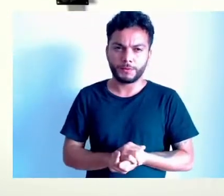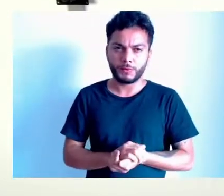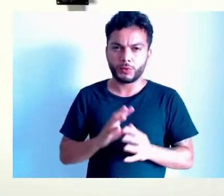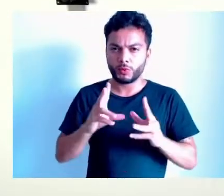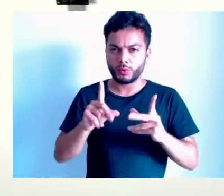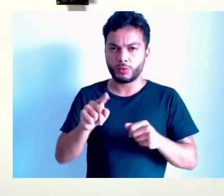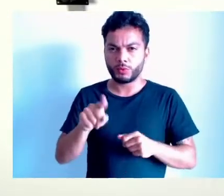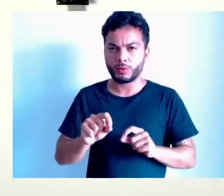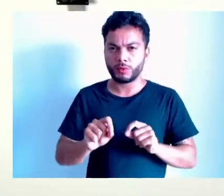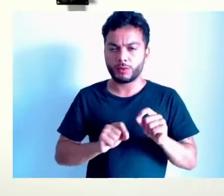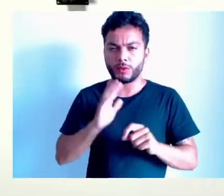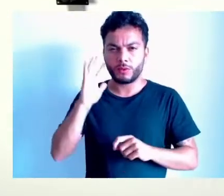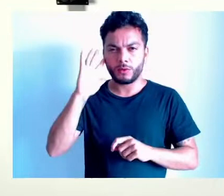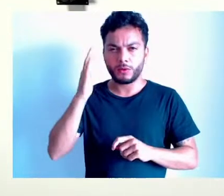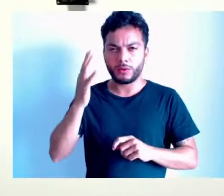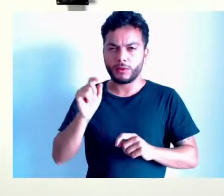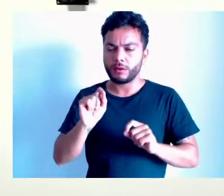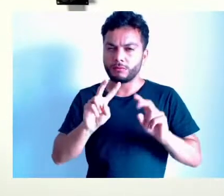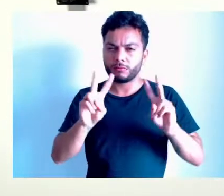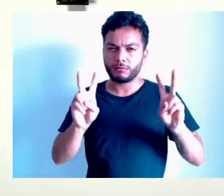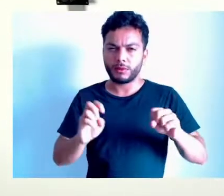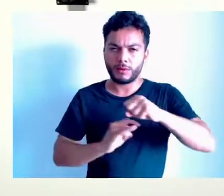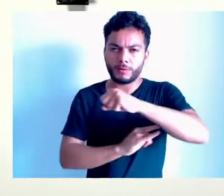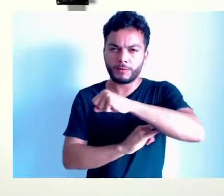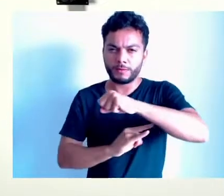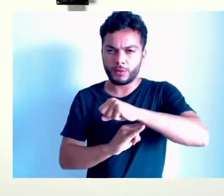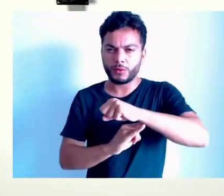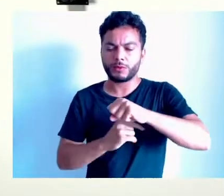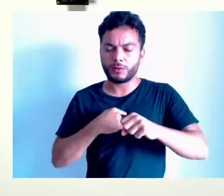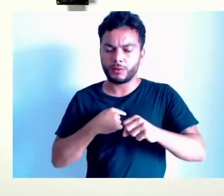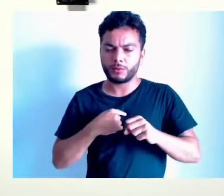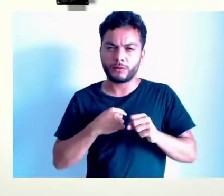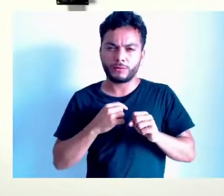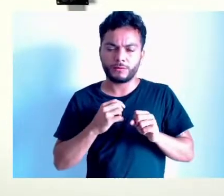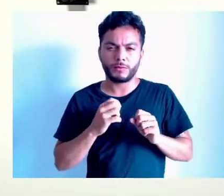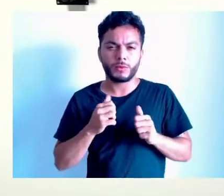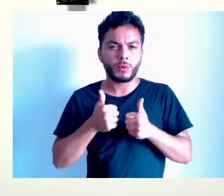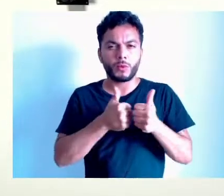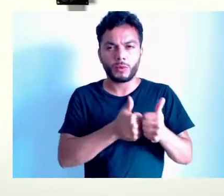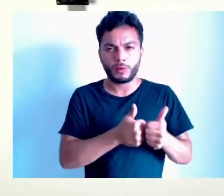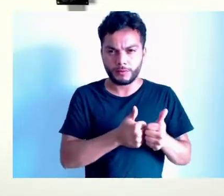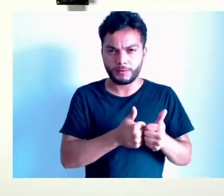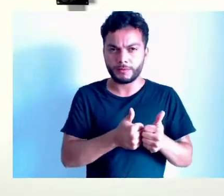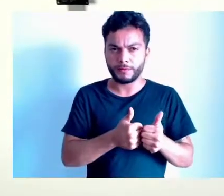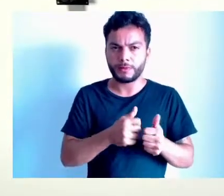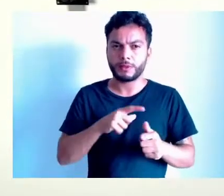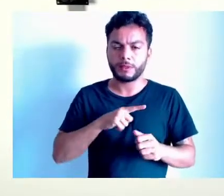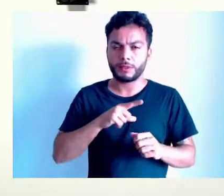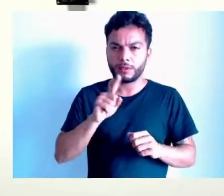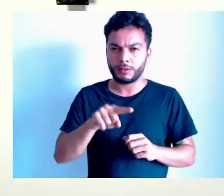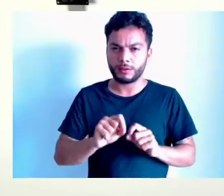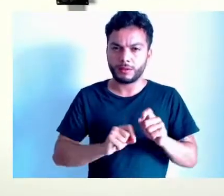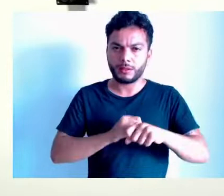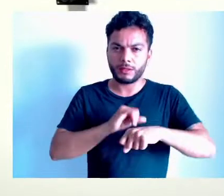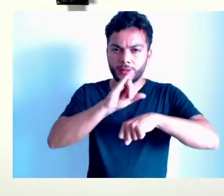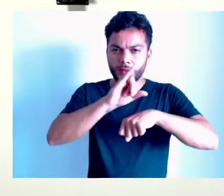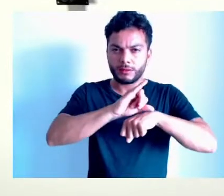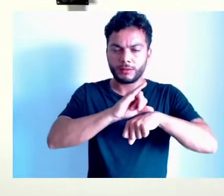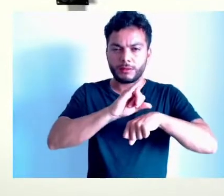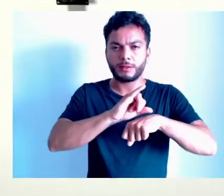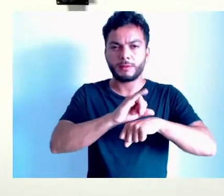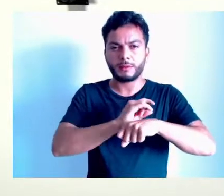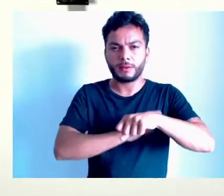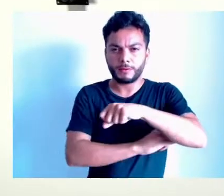acompanhei, inclusive foi feita uma medição, eu acho que a própria artéria, se não me engano, fez acima da ponte e na marina, Pia 33.